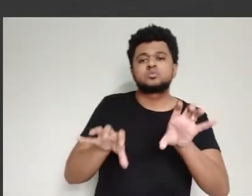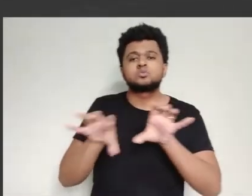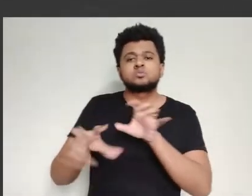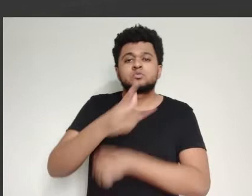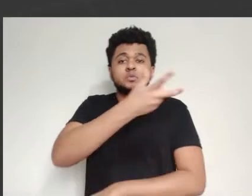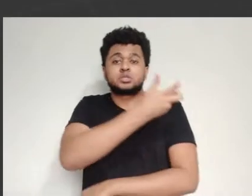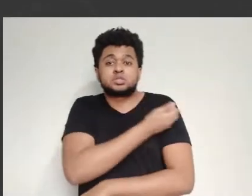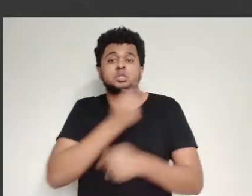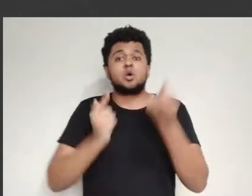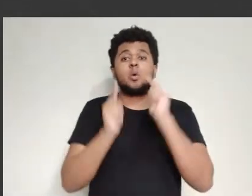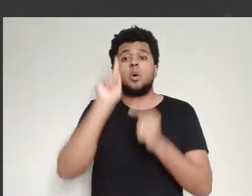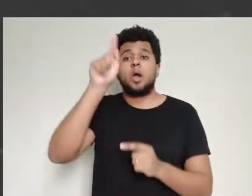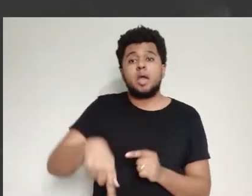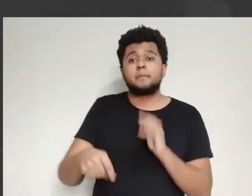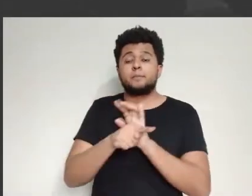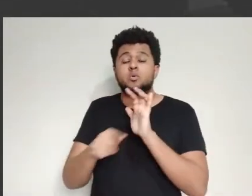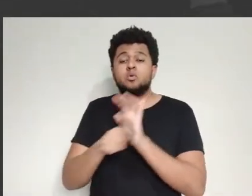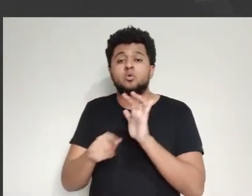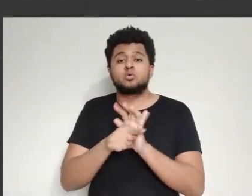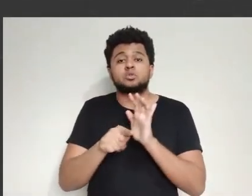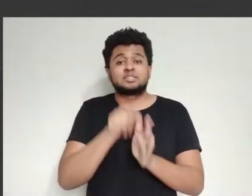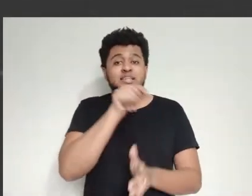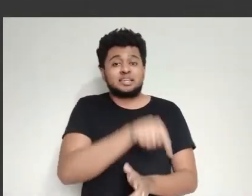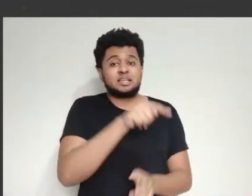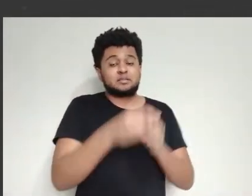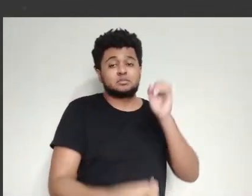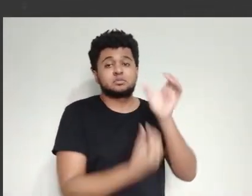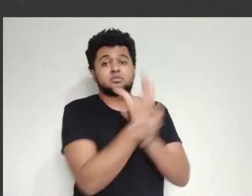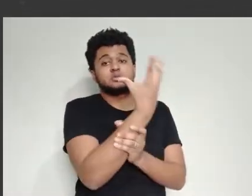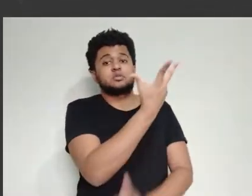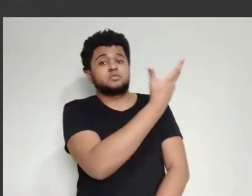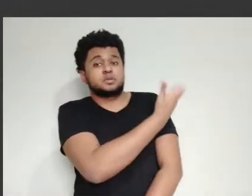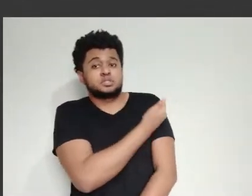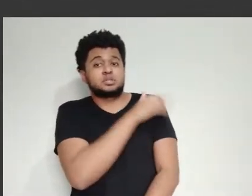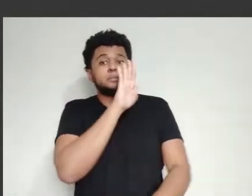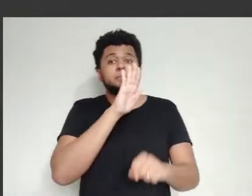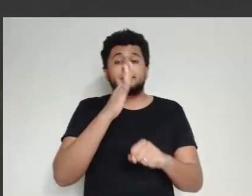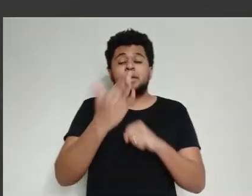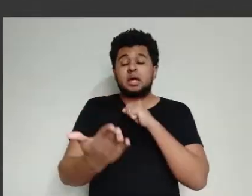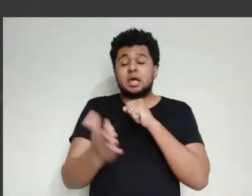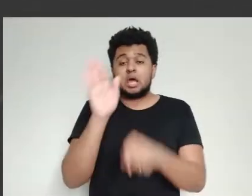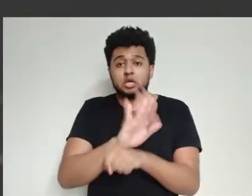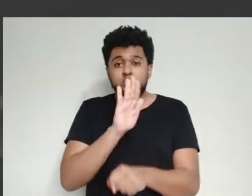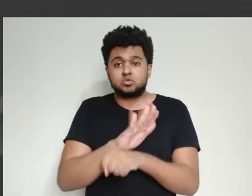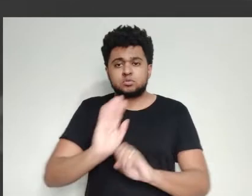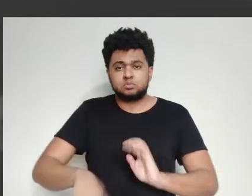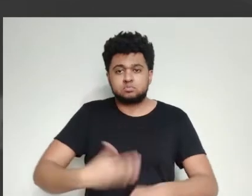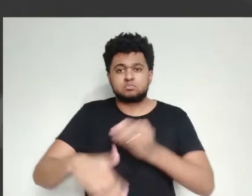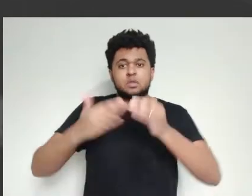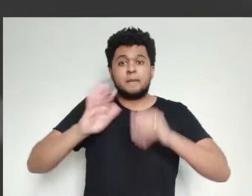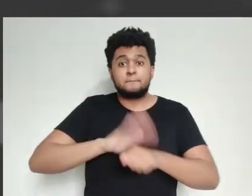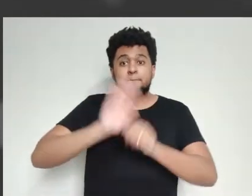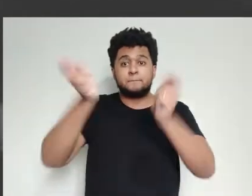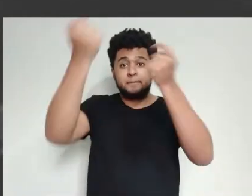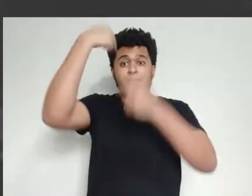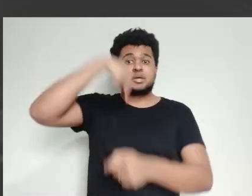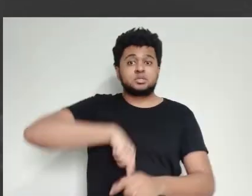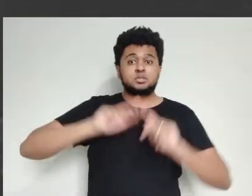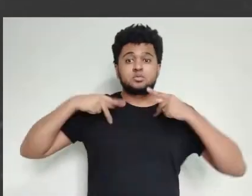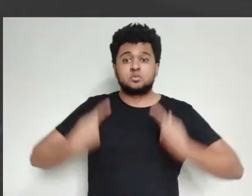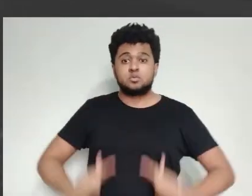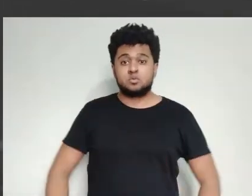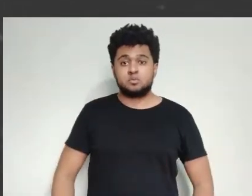Normalmente, as vacinas que a gente toma é uma dose só. Então, uma vacina para ter uma dose só e ser segura e ser